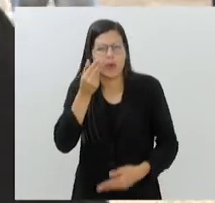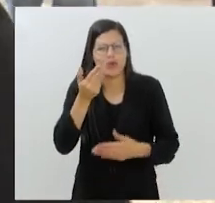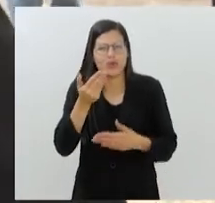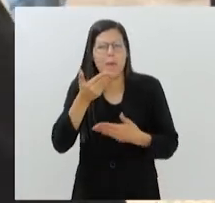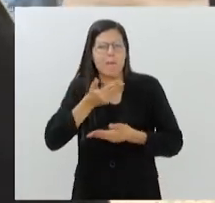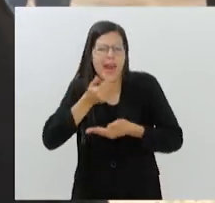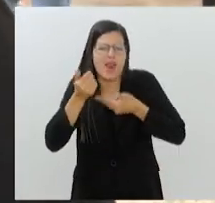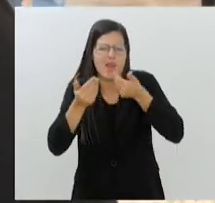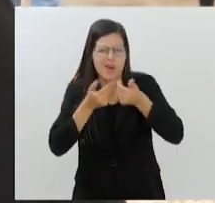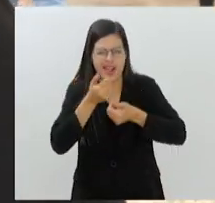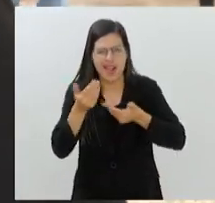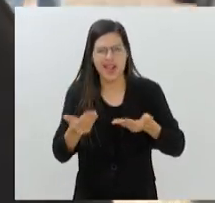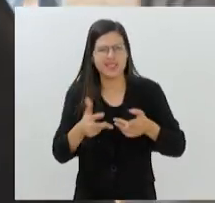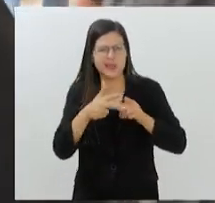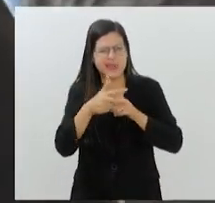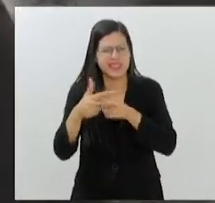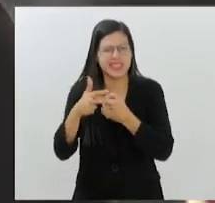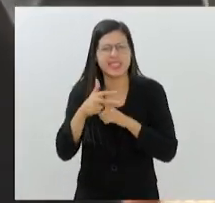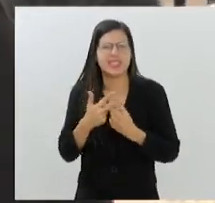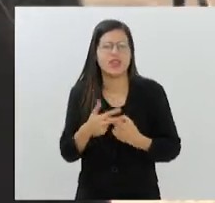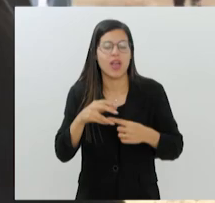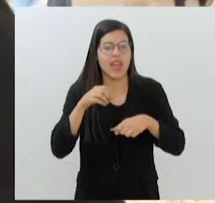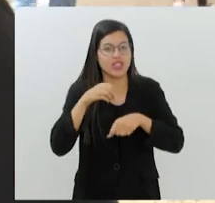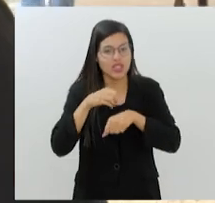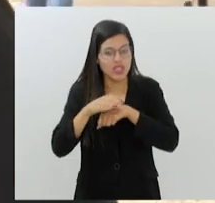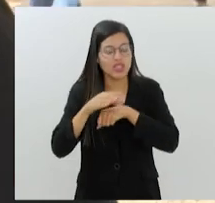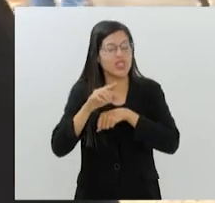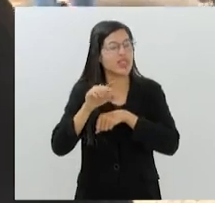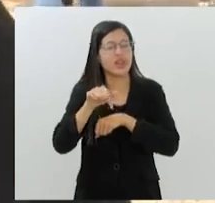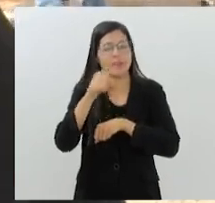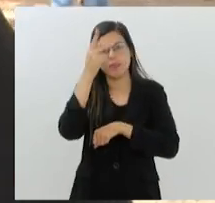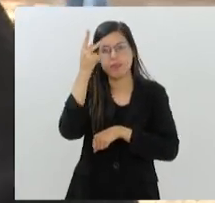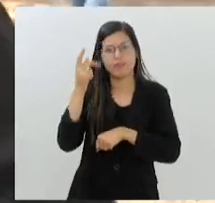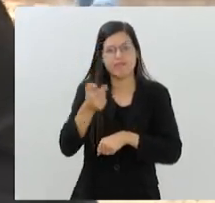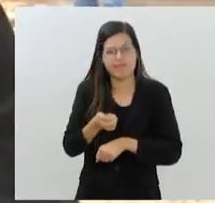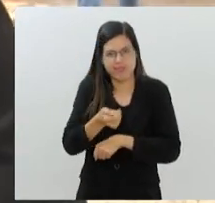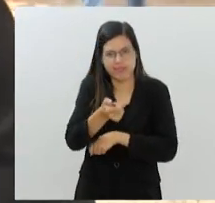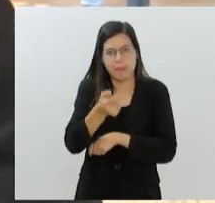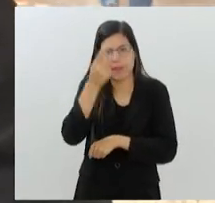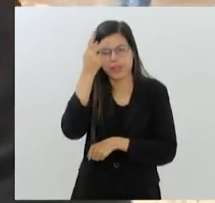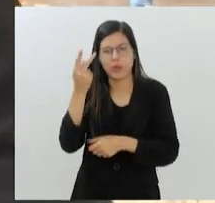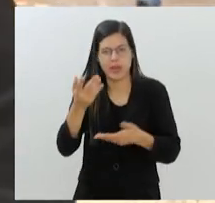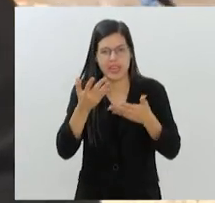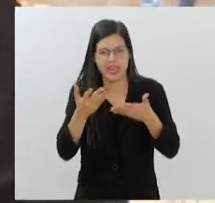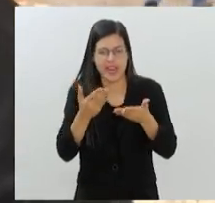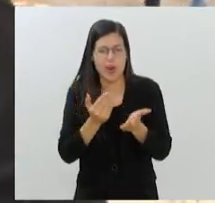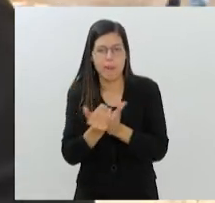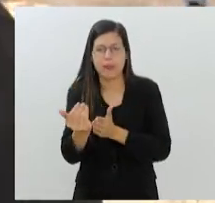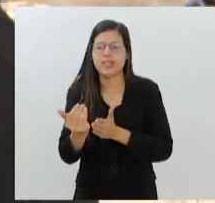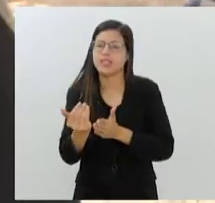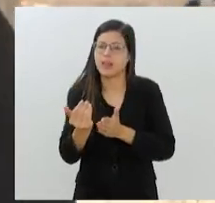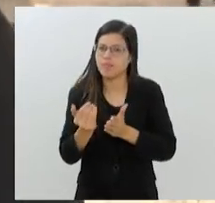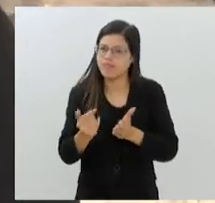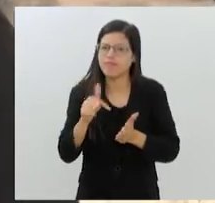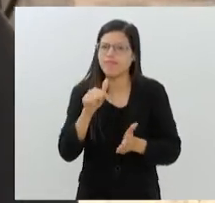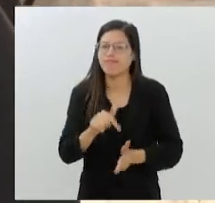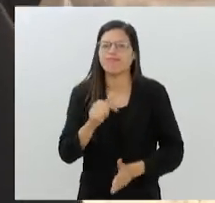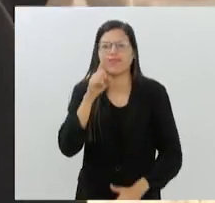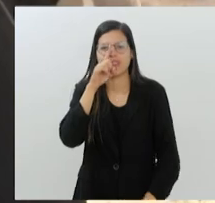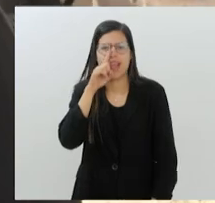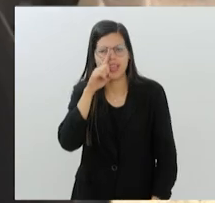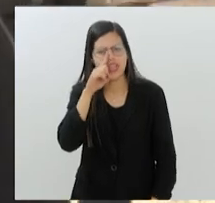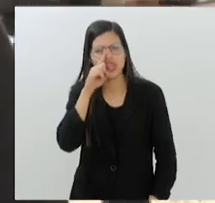referências. Acho que a dica que eu dou para quem quer consumir vinho, quem quer começar é... Começa, se arrisca, né? Se permite.